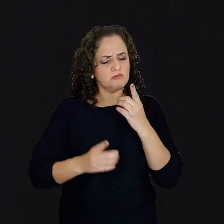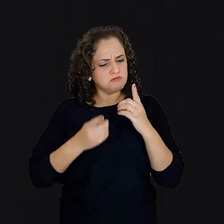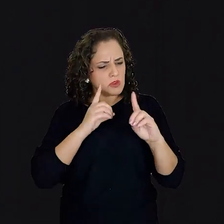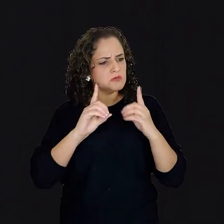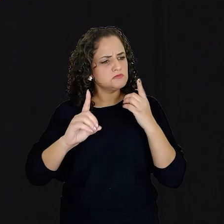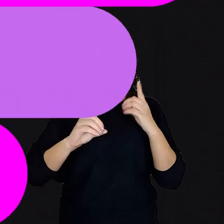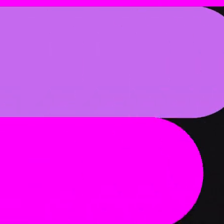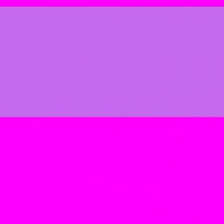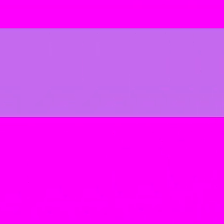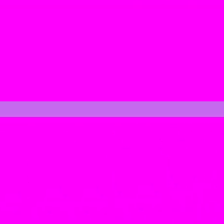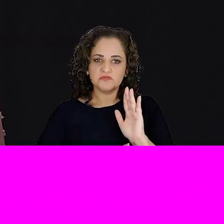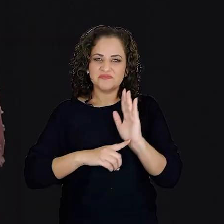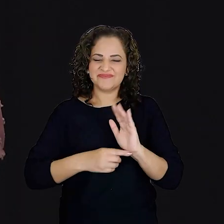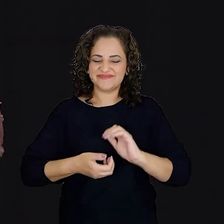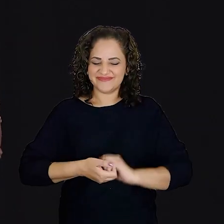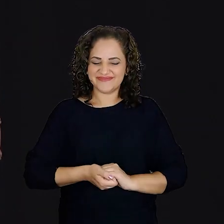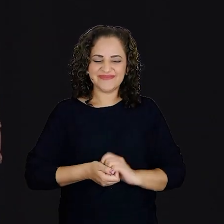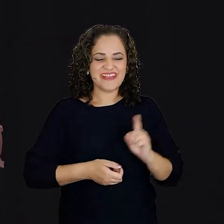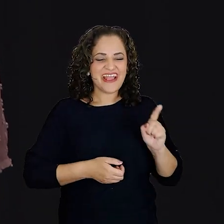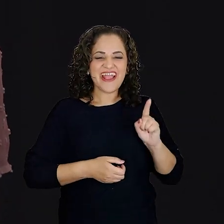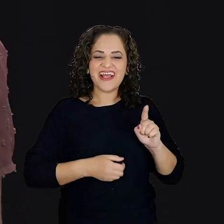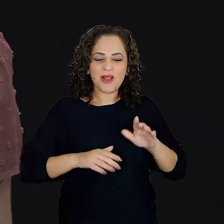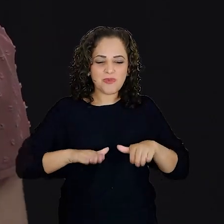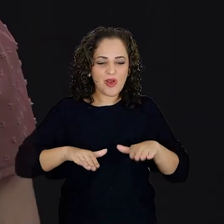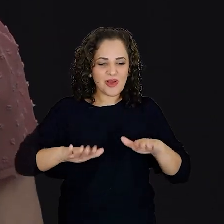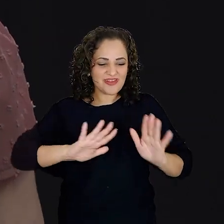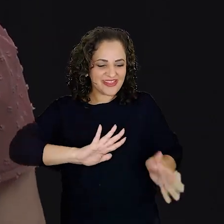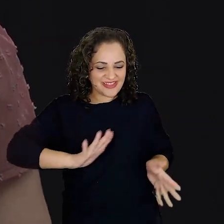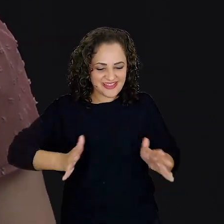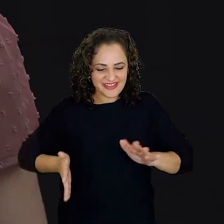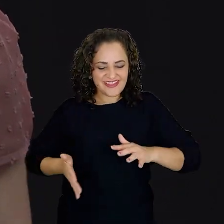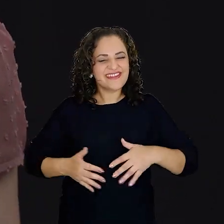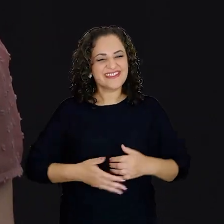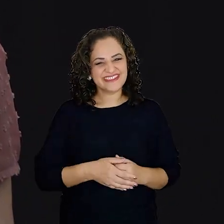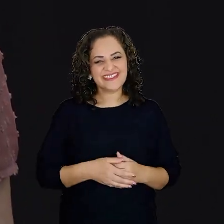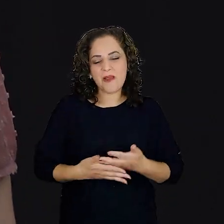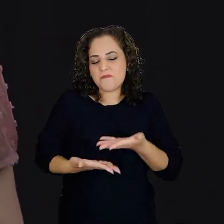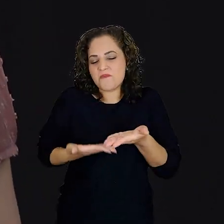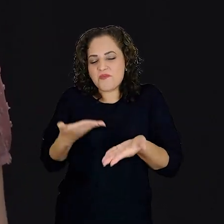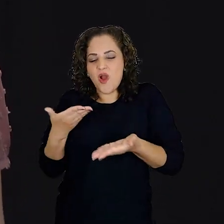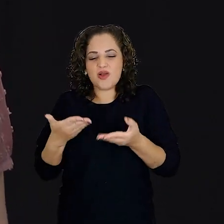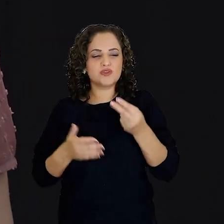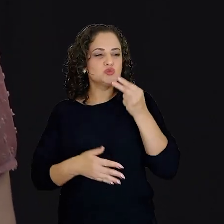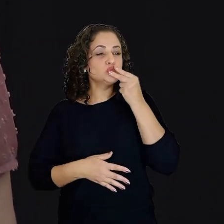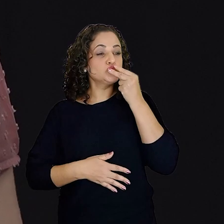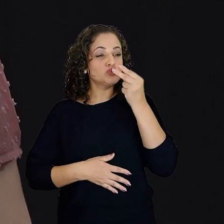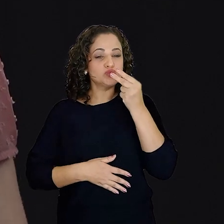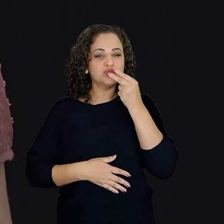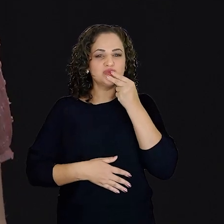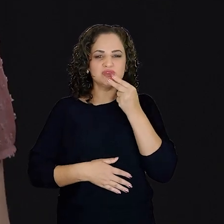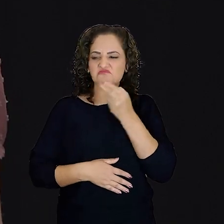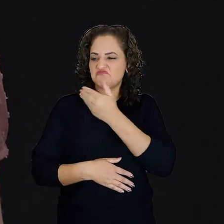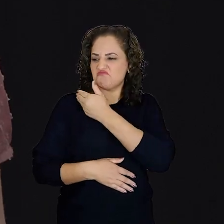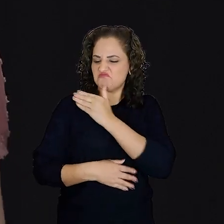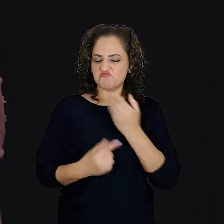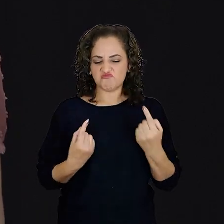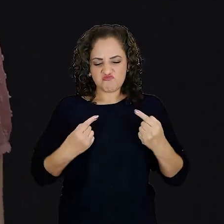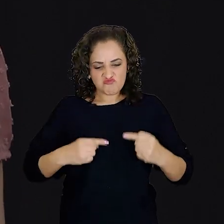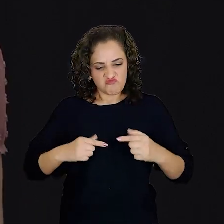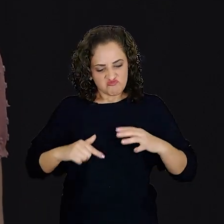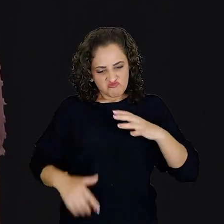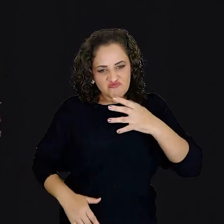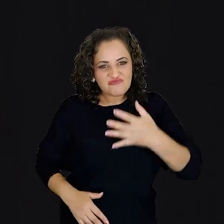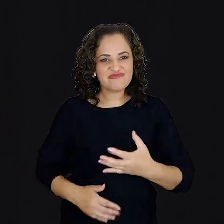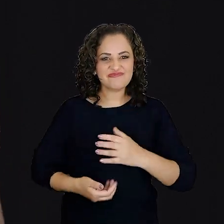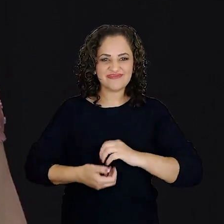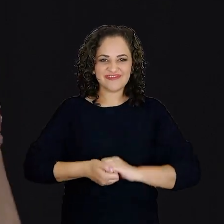ativamente. Chiquinha fez seus próprios vestidos, fez moda, fumou charuto e enfrentou todos os